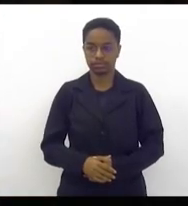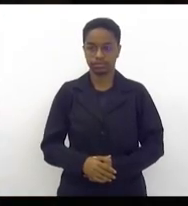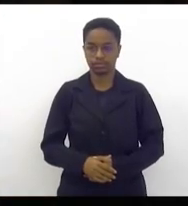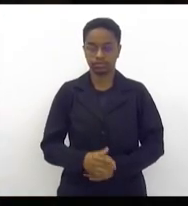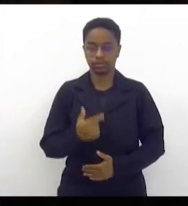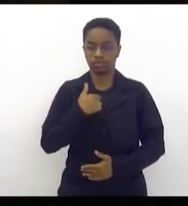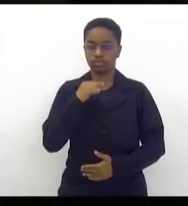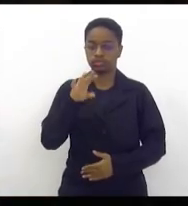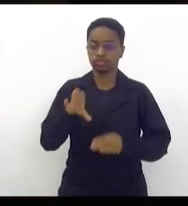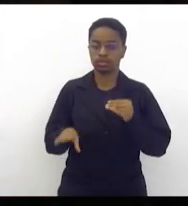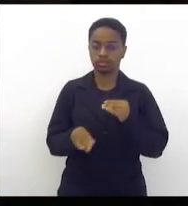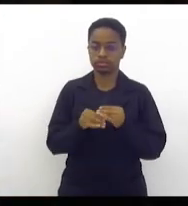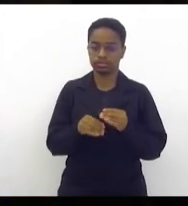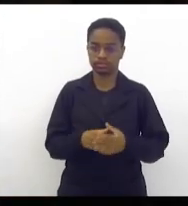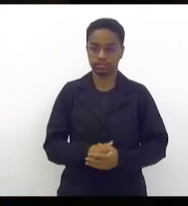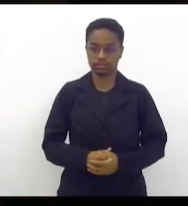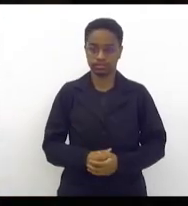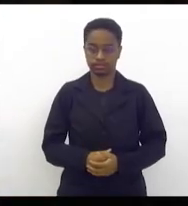complementando,